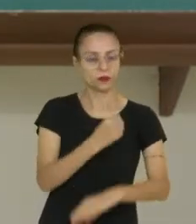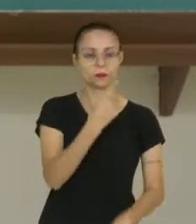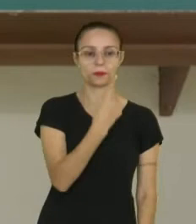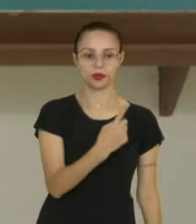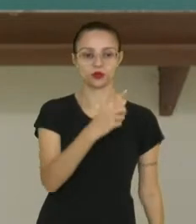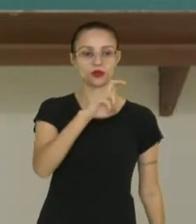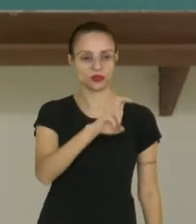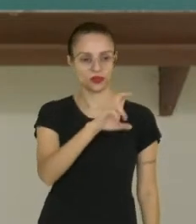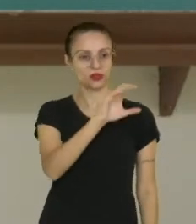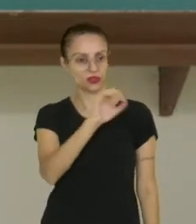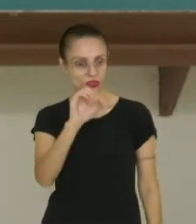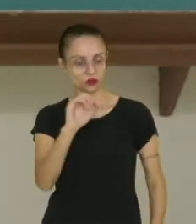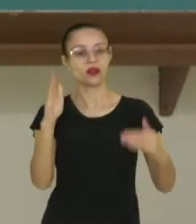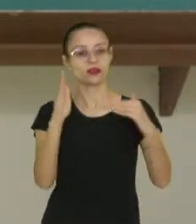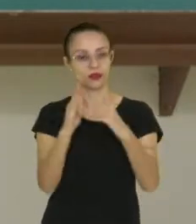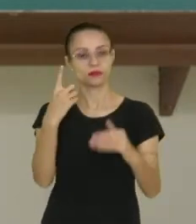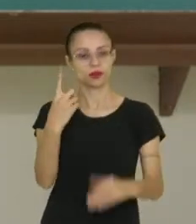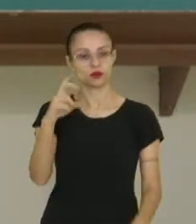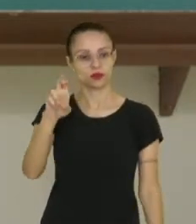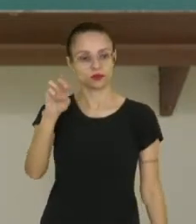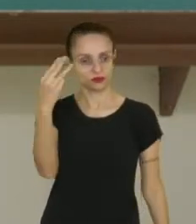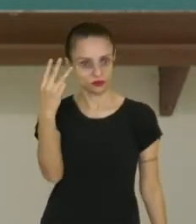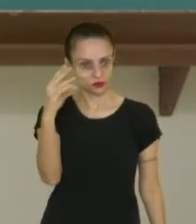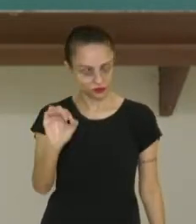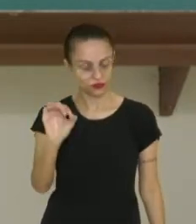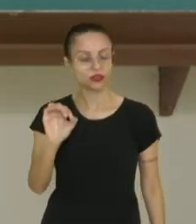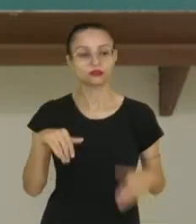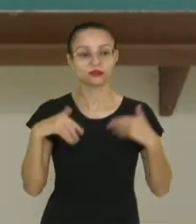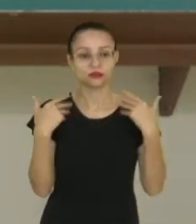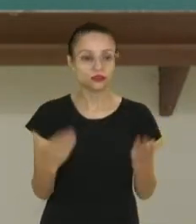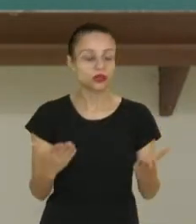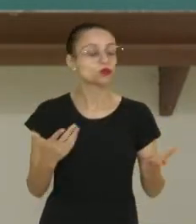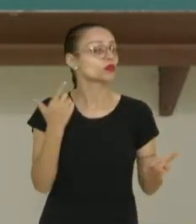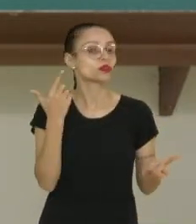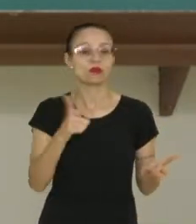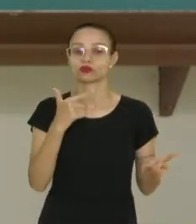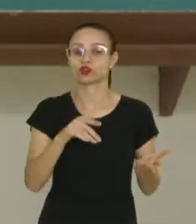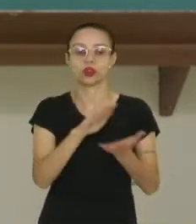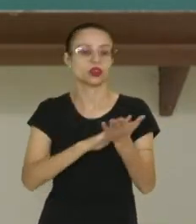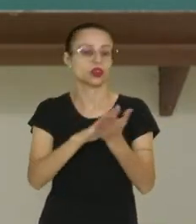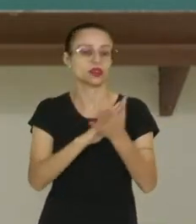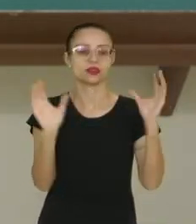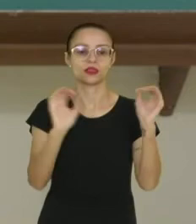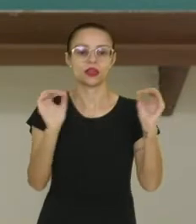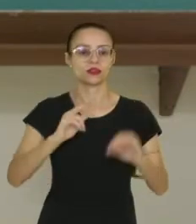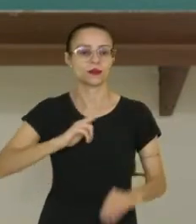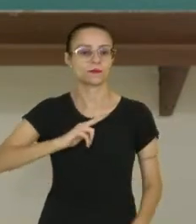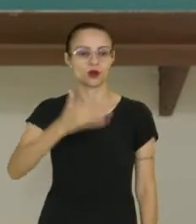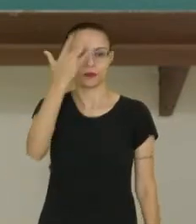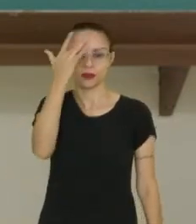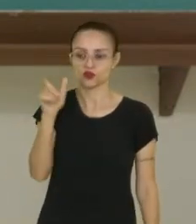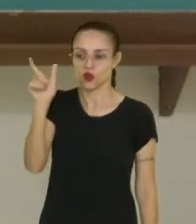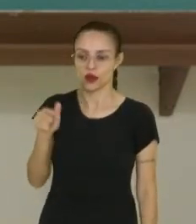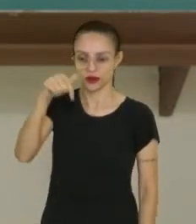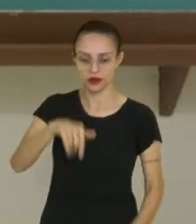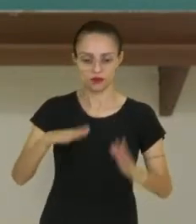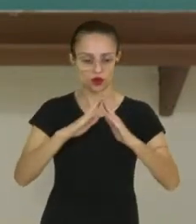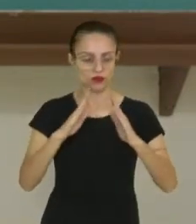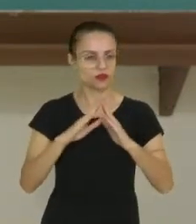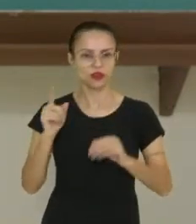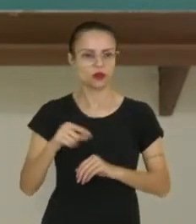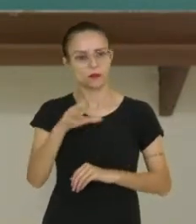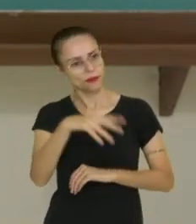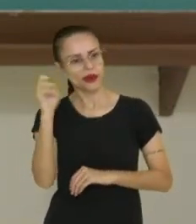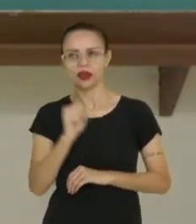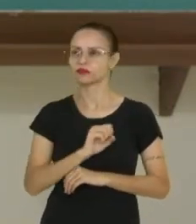a 1530. Então não havia ninguém, nenhum português morando aqui. Eles vinham, buscavam